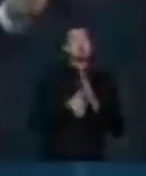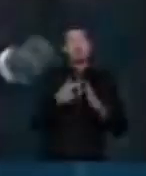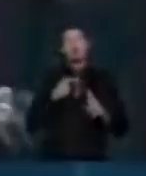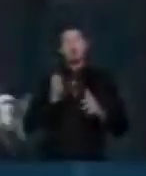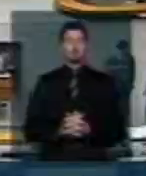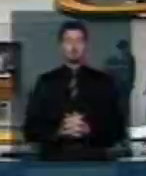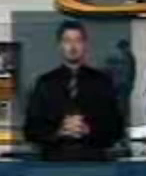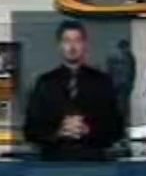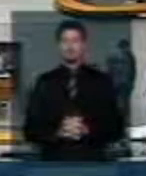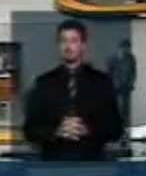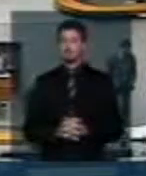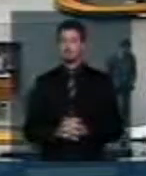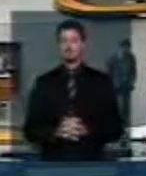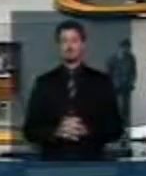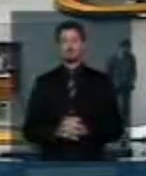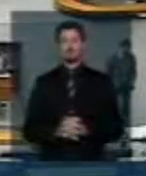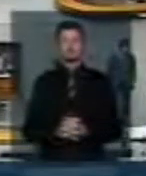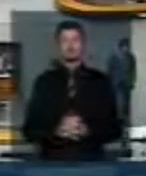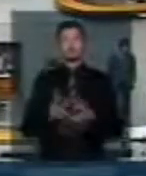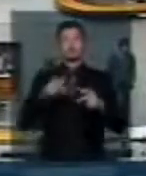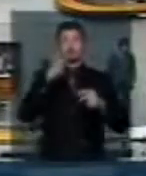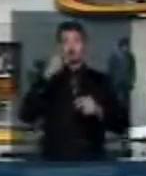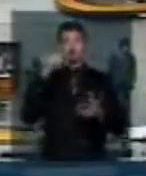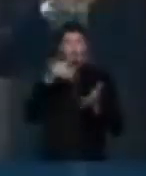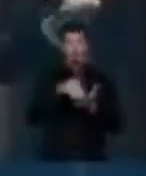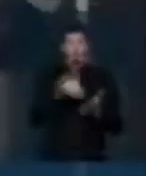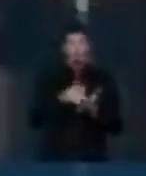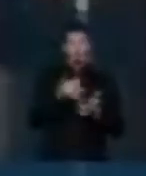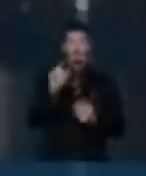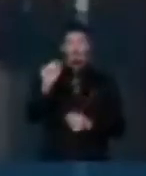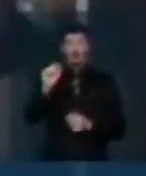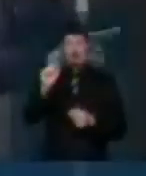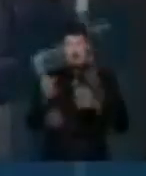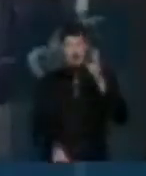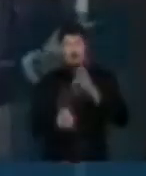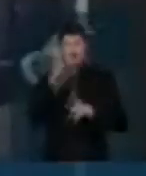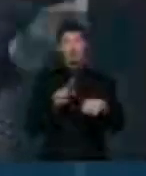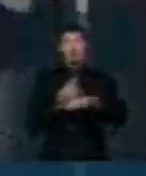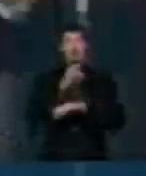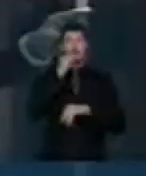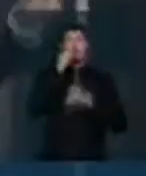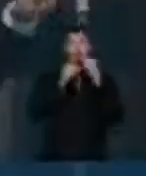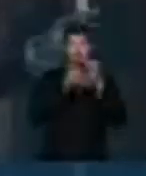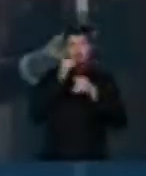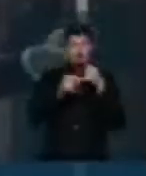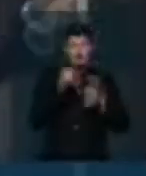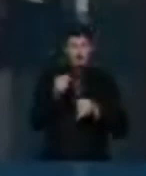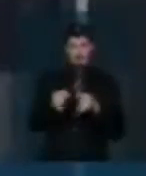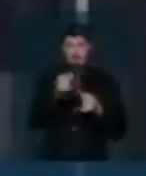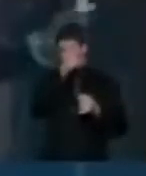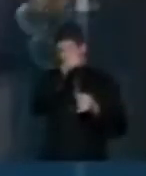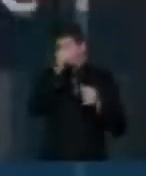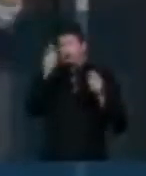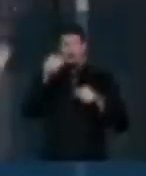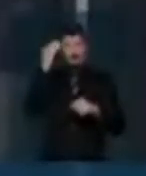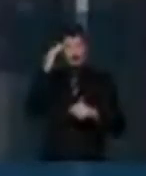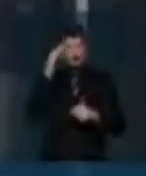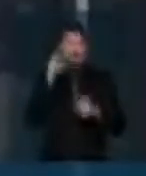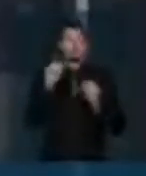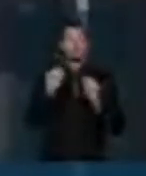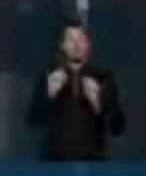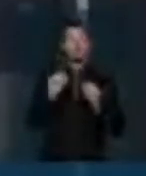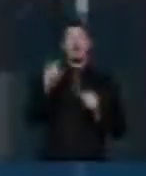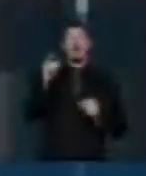moral e material. Ressalto, afinal, que a instauração da Comissão da Verdade dá para entender que a busca pela